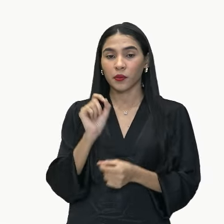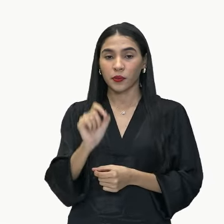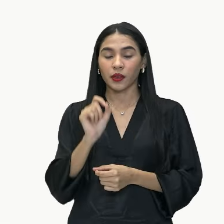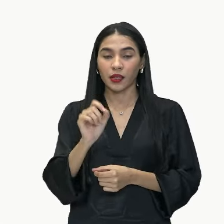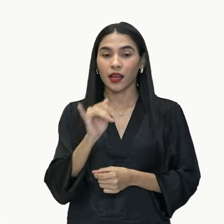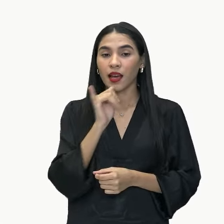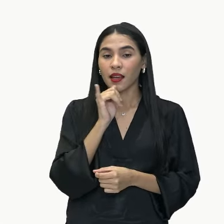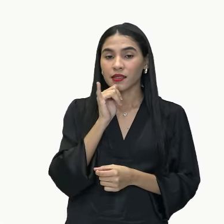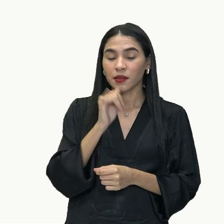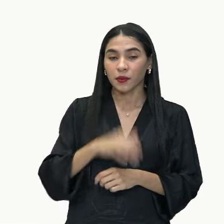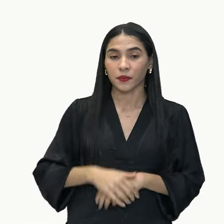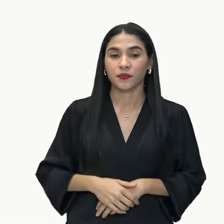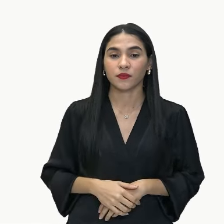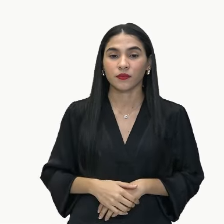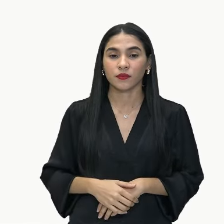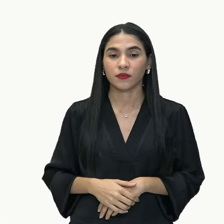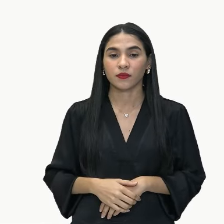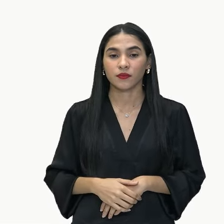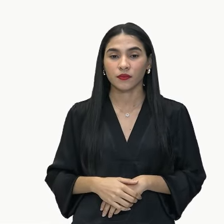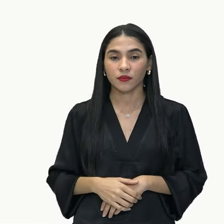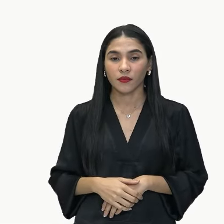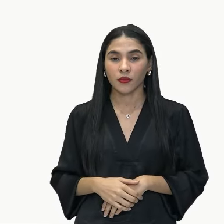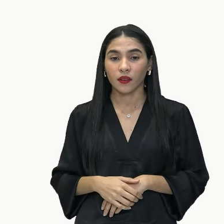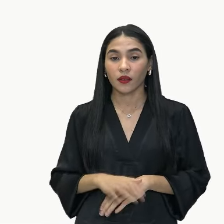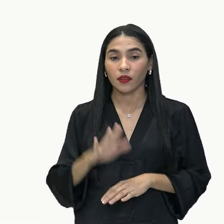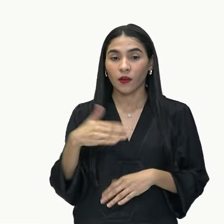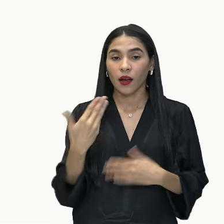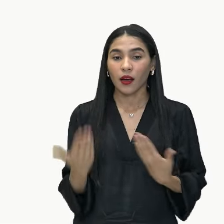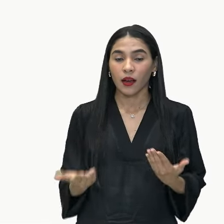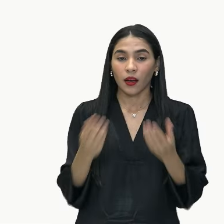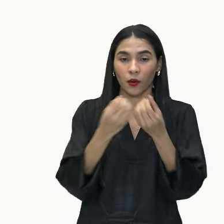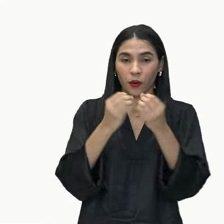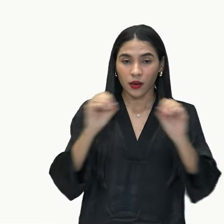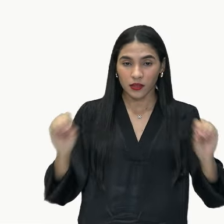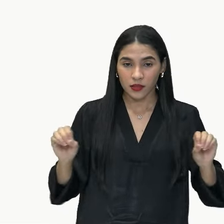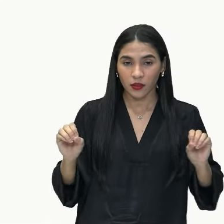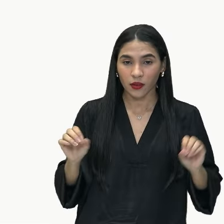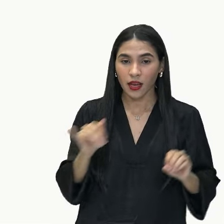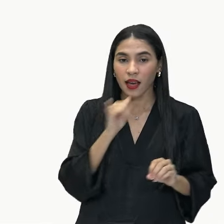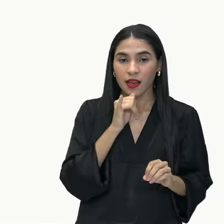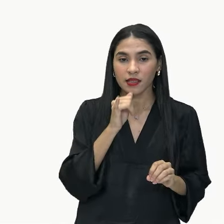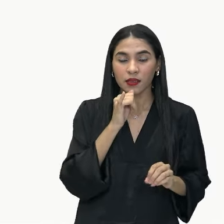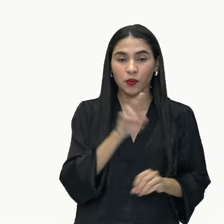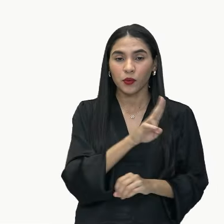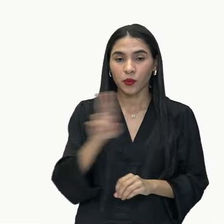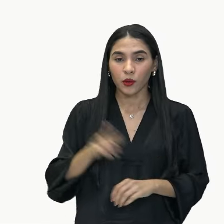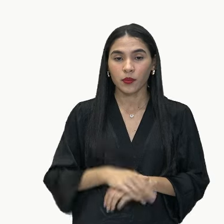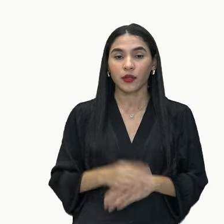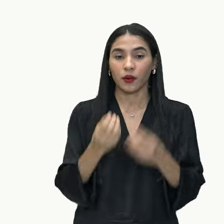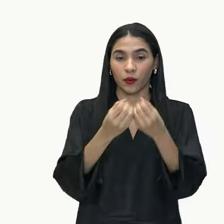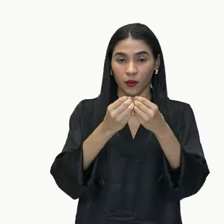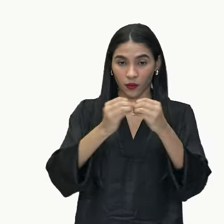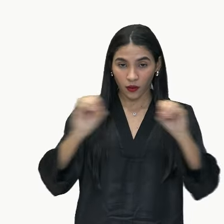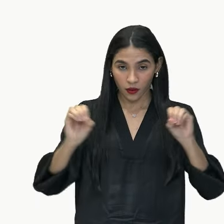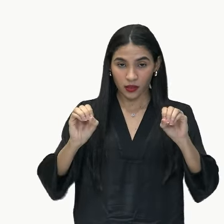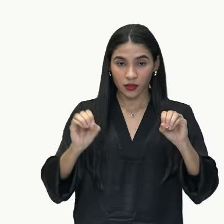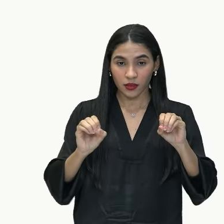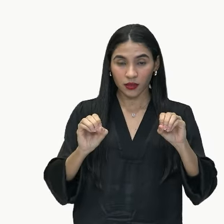Faz com que essa minha oração seja aquilo que nós chamamos de oração